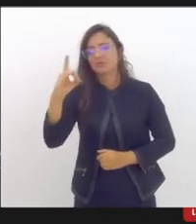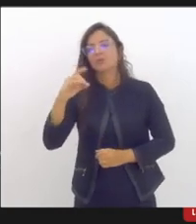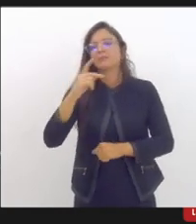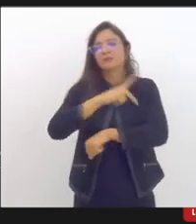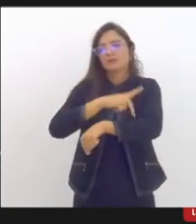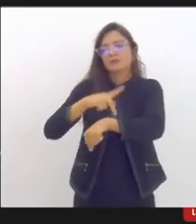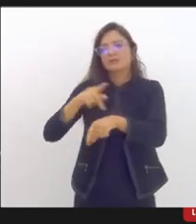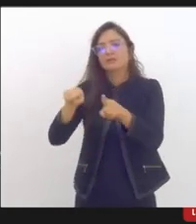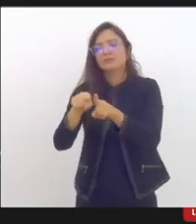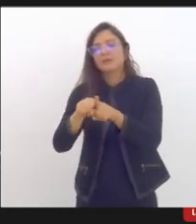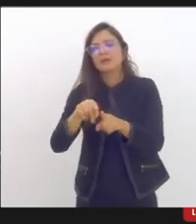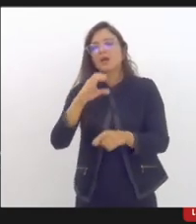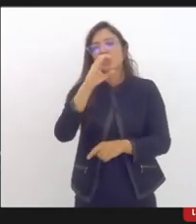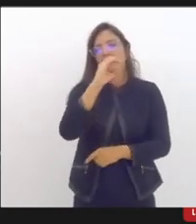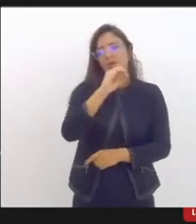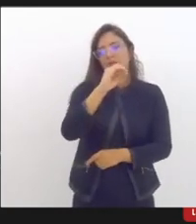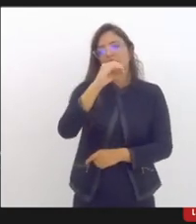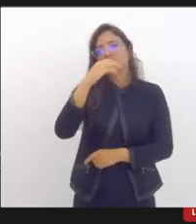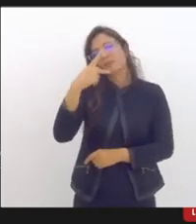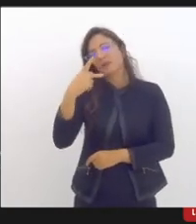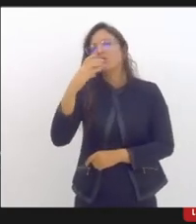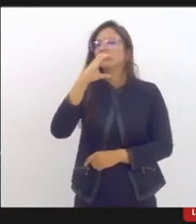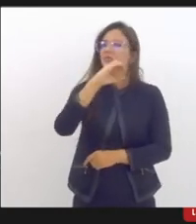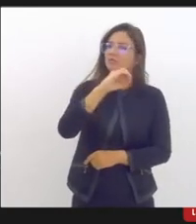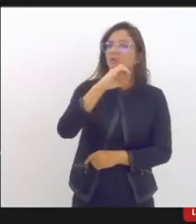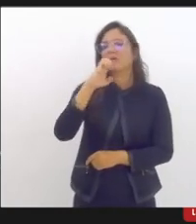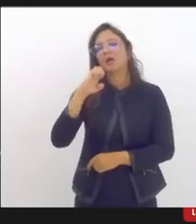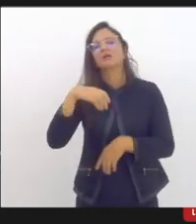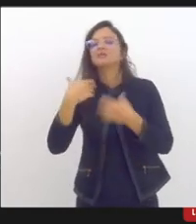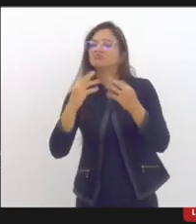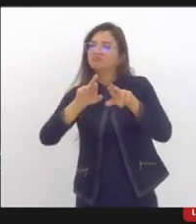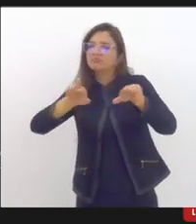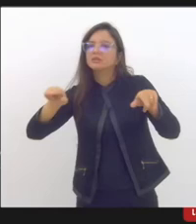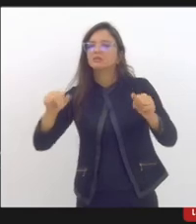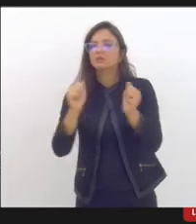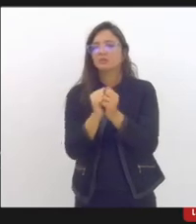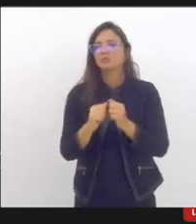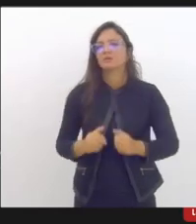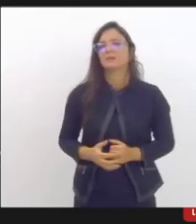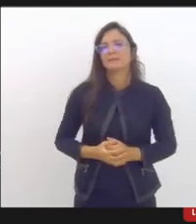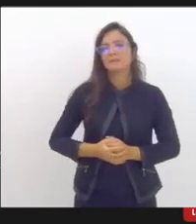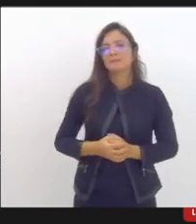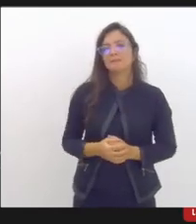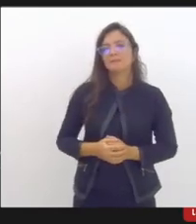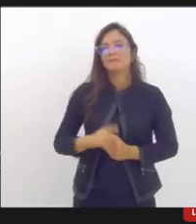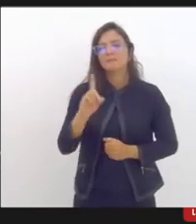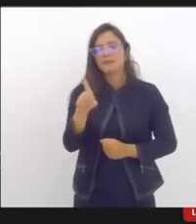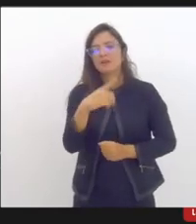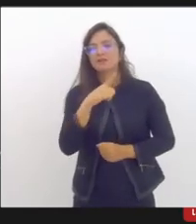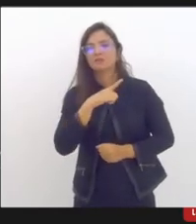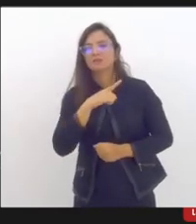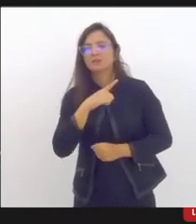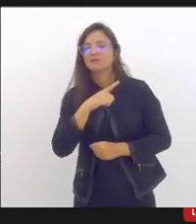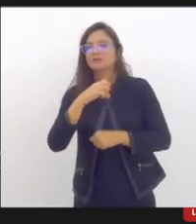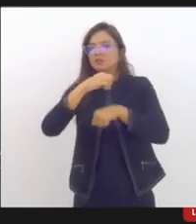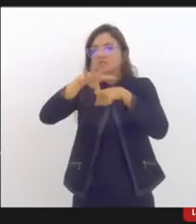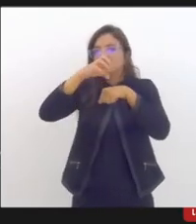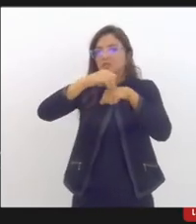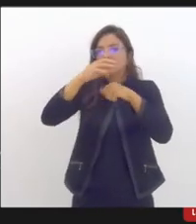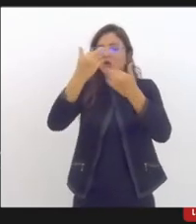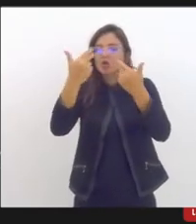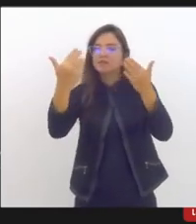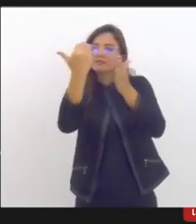educacionais. Também considerando o contexto pandêmico, nós divulgamos o boletim informativo psicossocial,